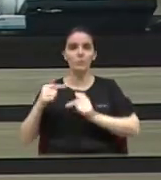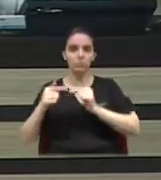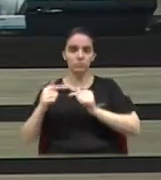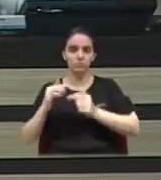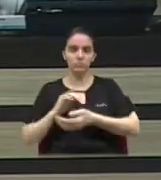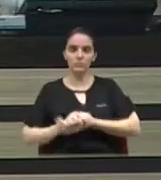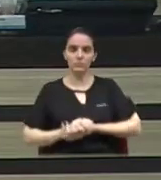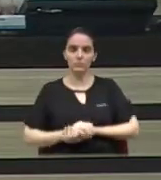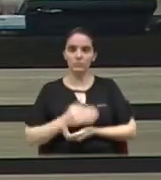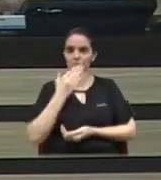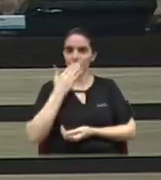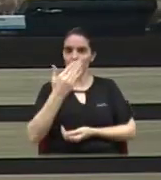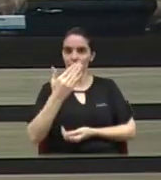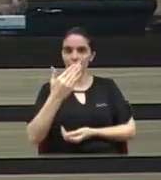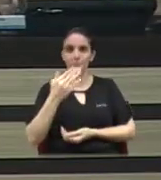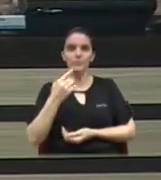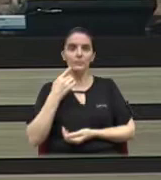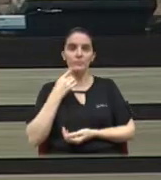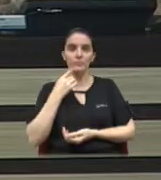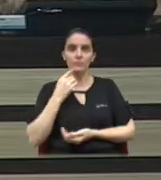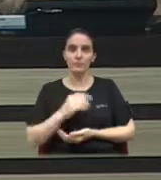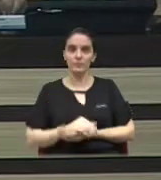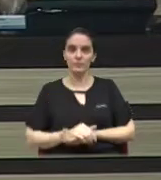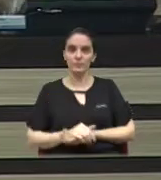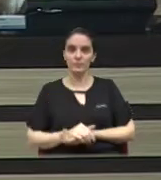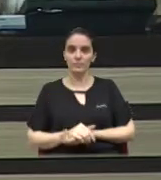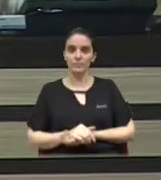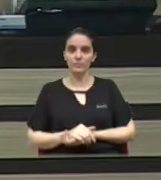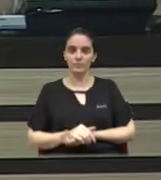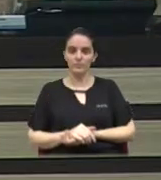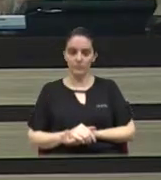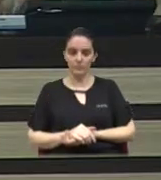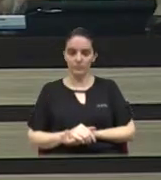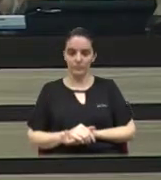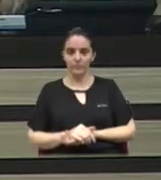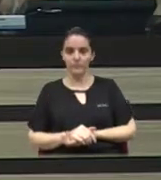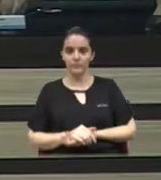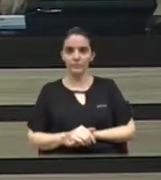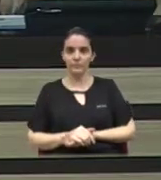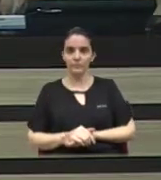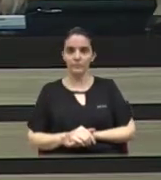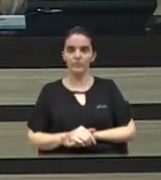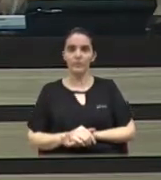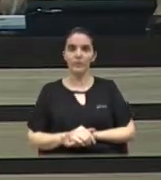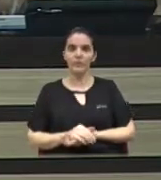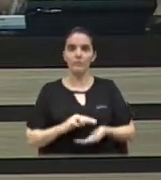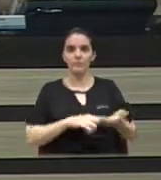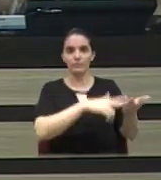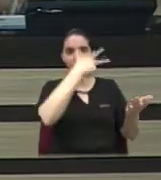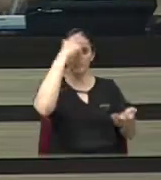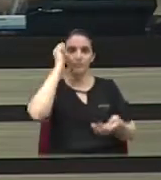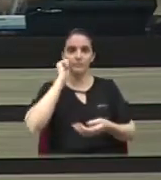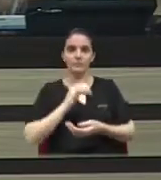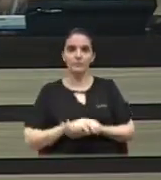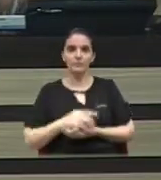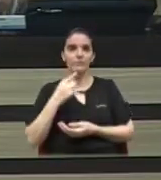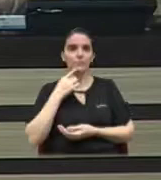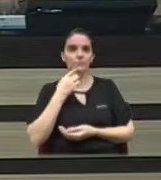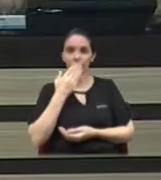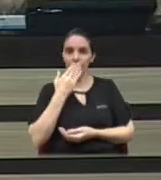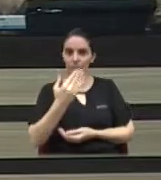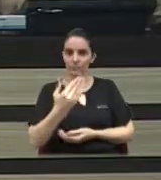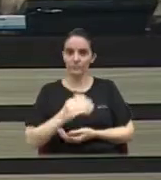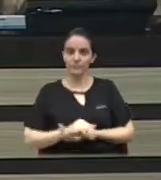Questão de ordem, senhor presidente. Está aí. Continua em discussão. Não havendo a executivo. Questão de ordem. Uma questão de ordem,